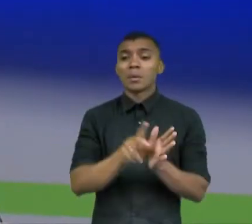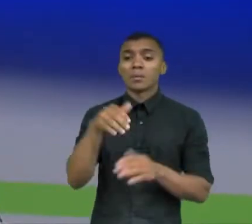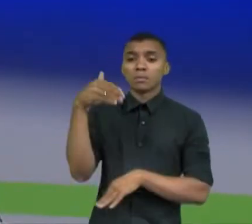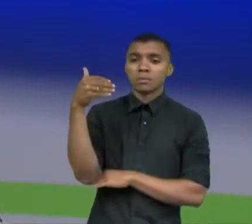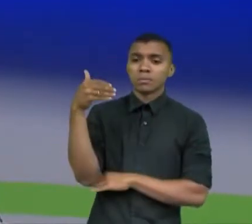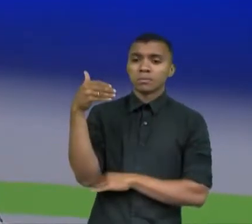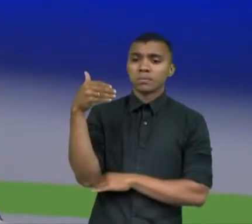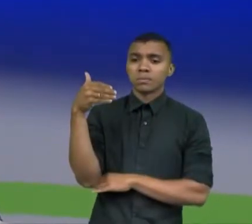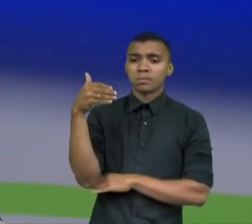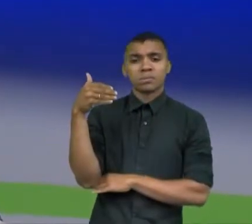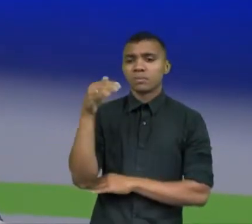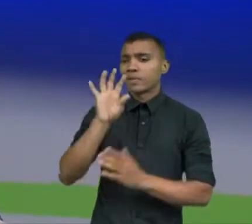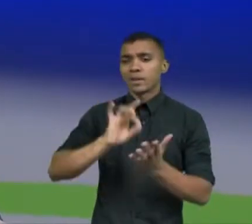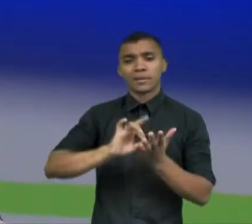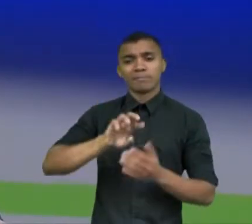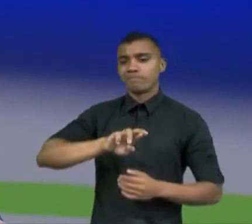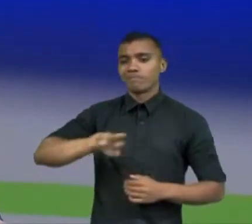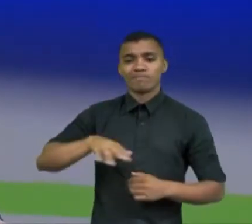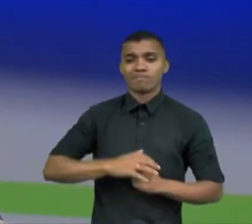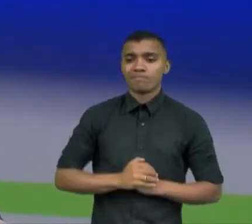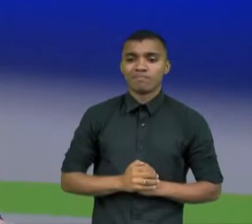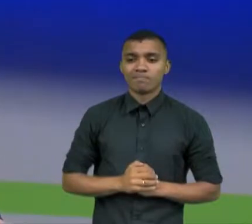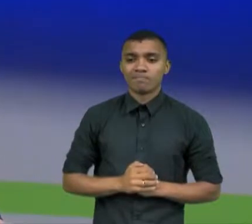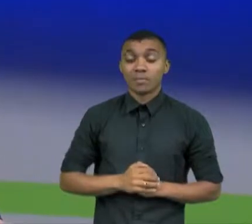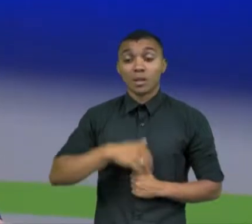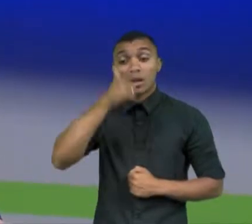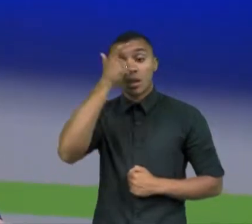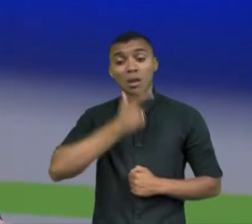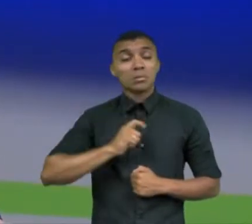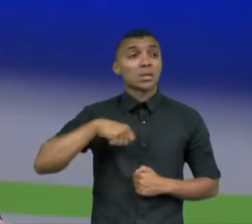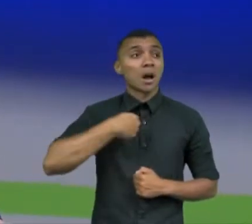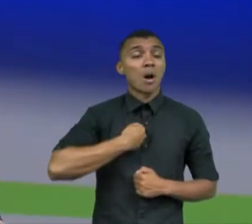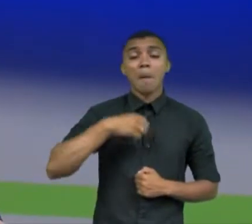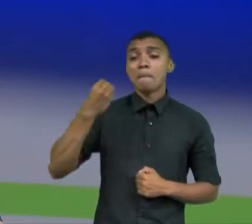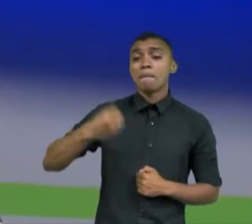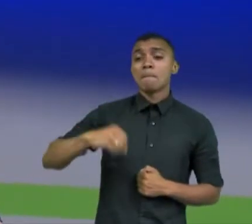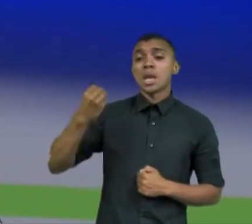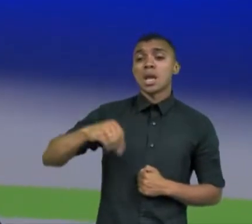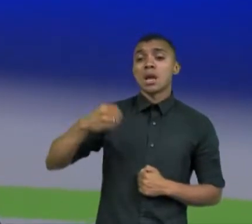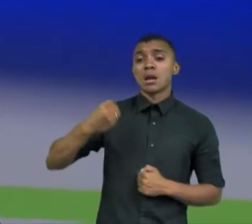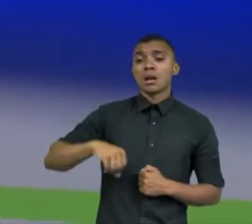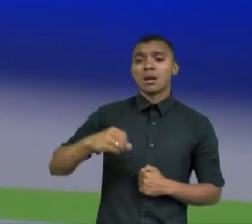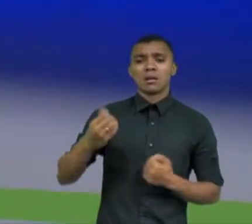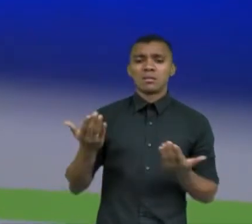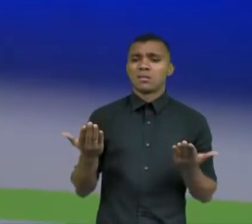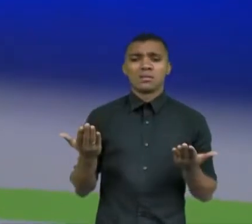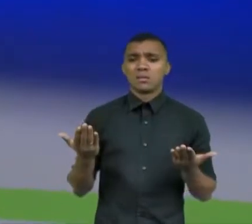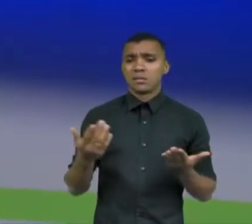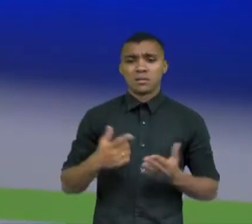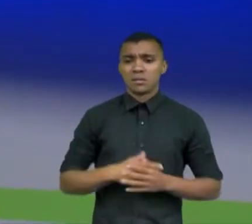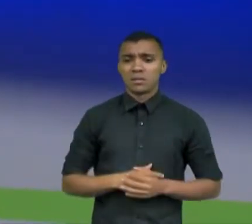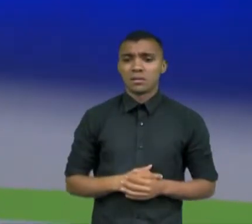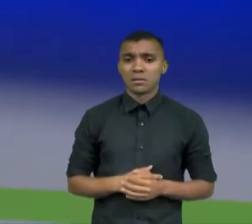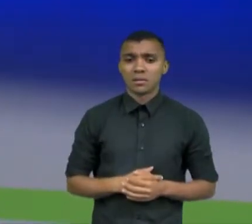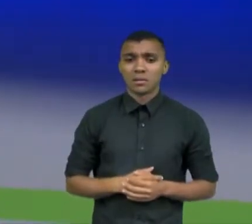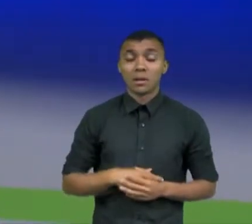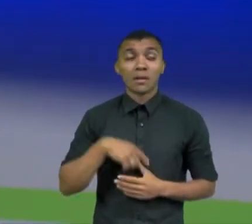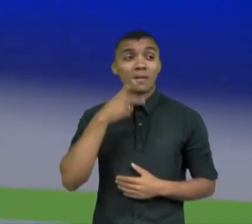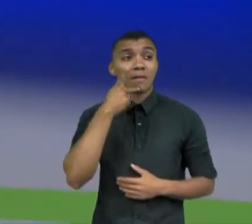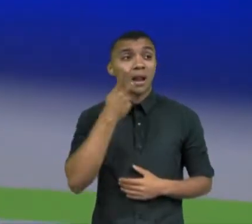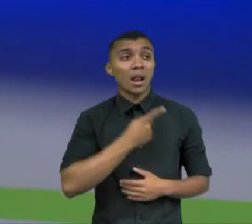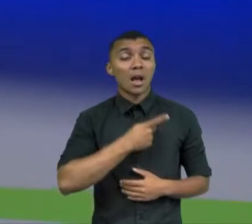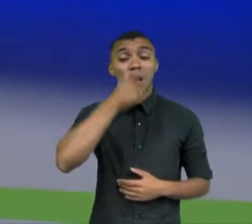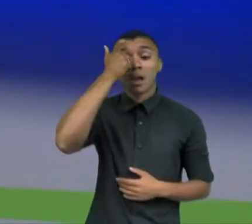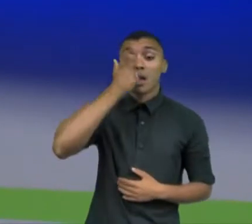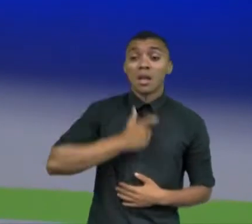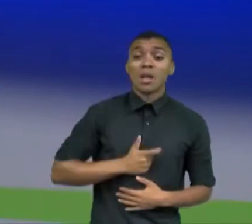era verdade. A outra era que eu era sapatão. A outra é que eu era uma pessoa